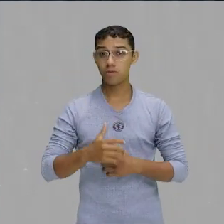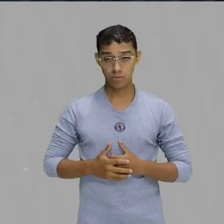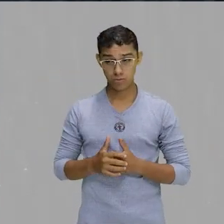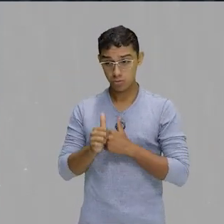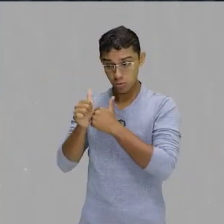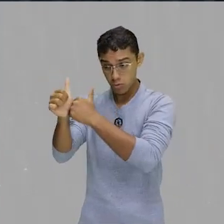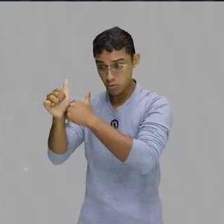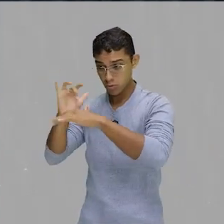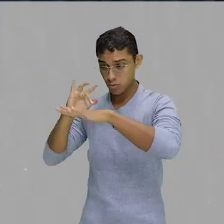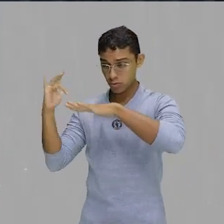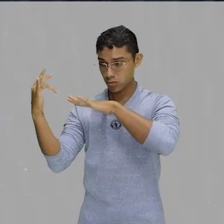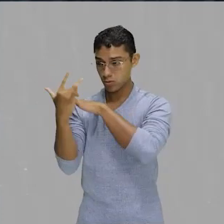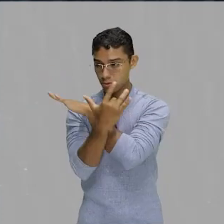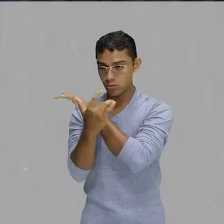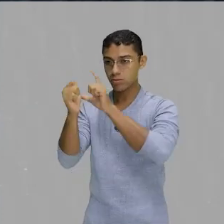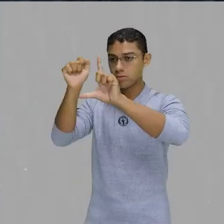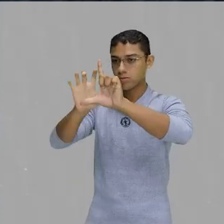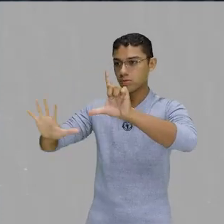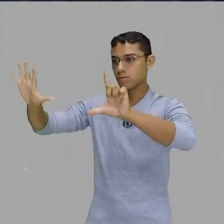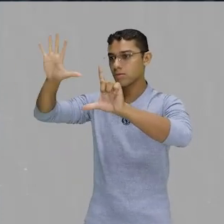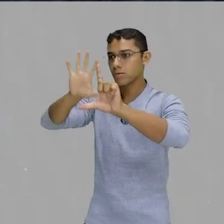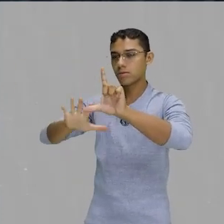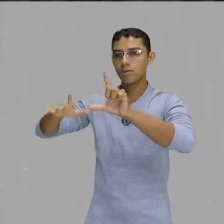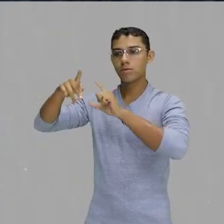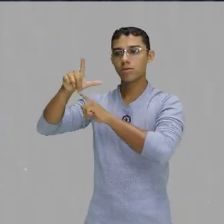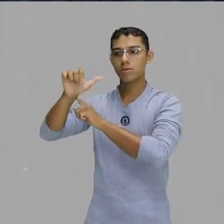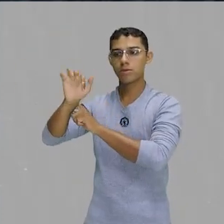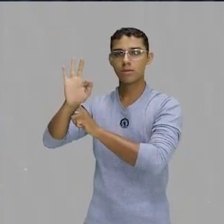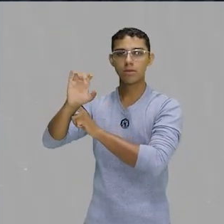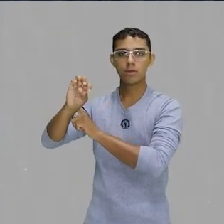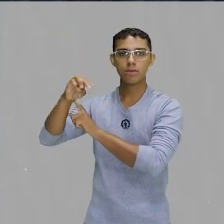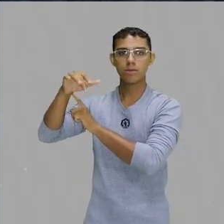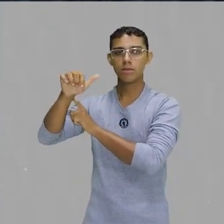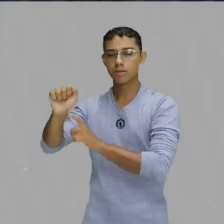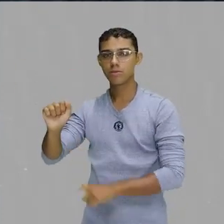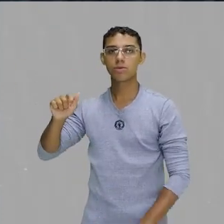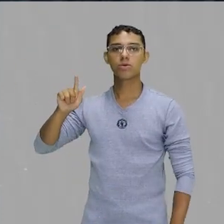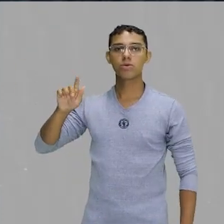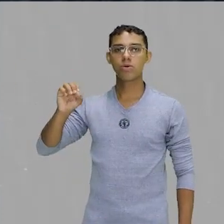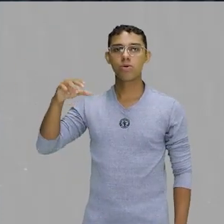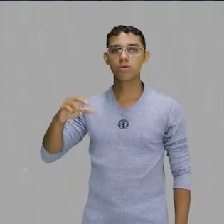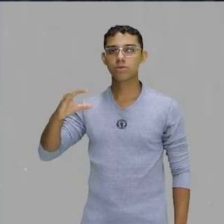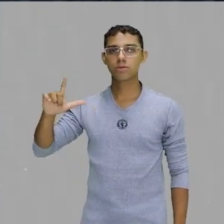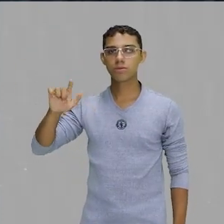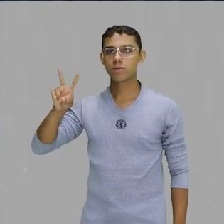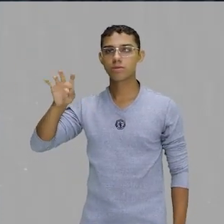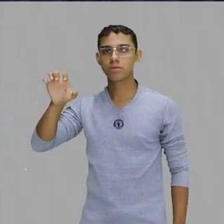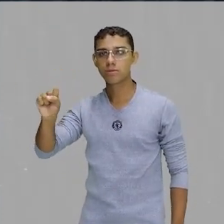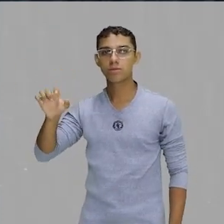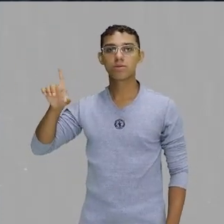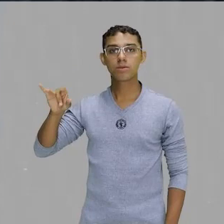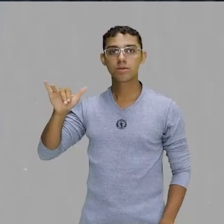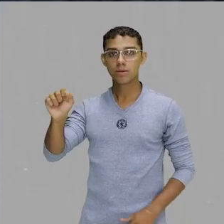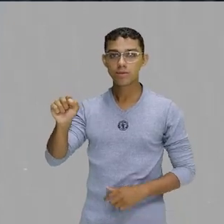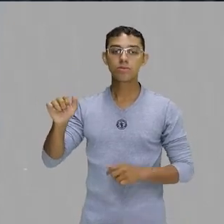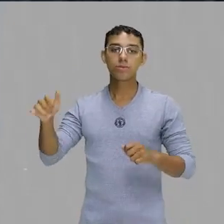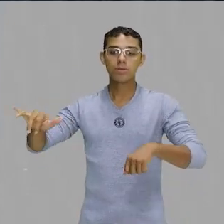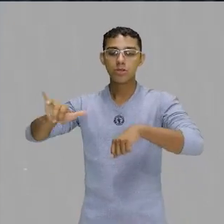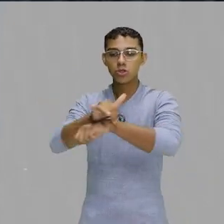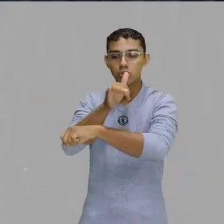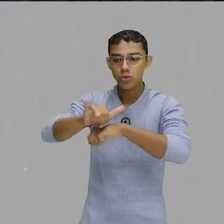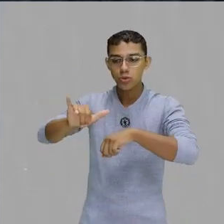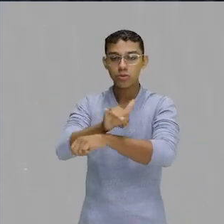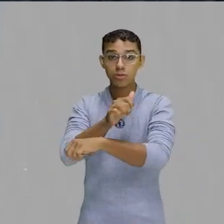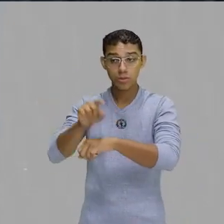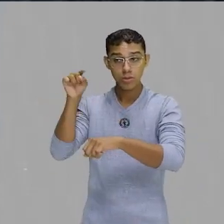plataforma Gonçalves Dias, lá no YouTube, no Instagram, arroba, plataforma Gonçalves Dias. E também ouçam os nossos